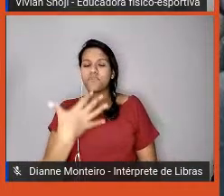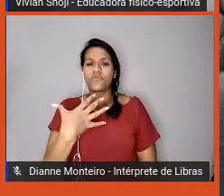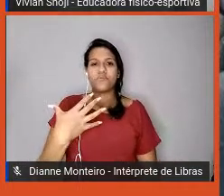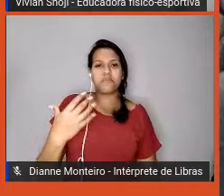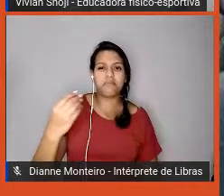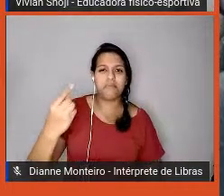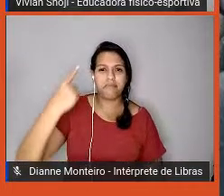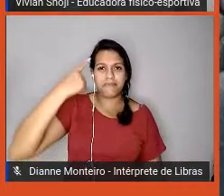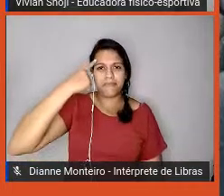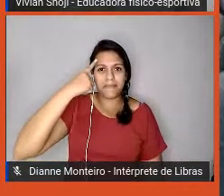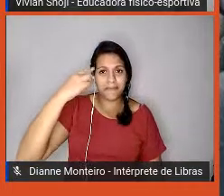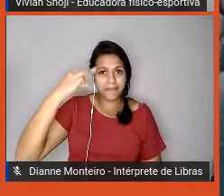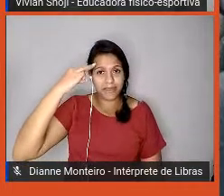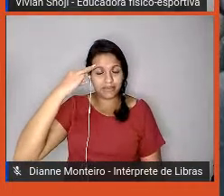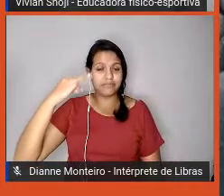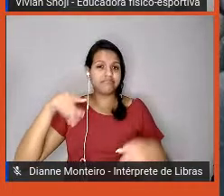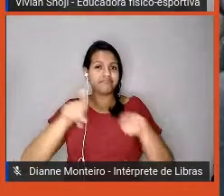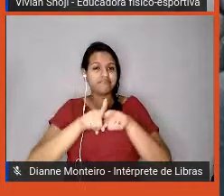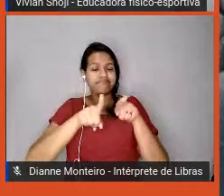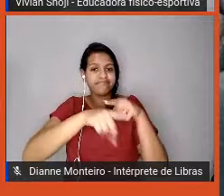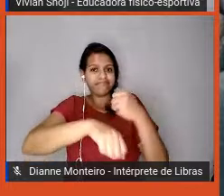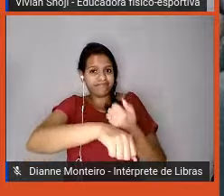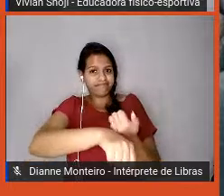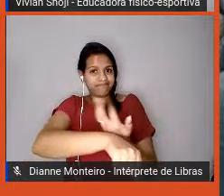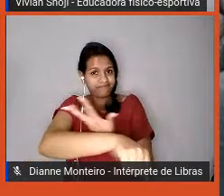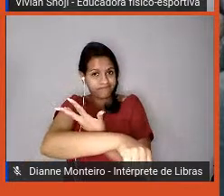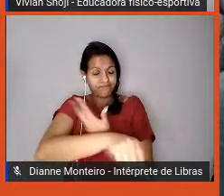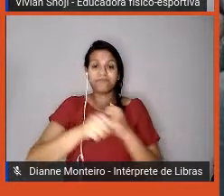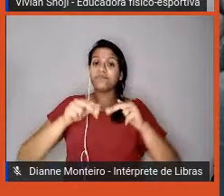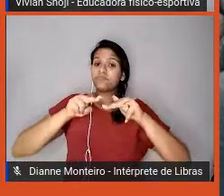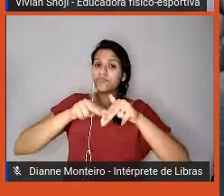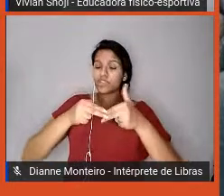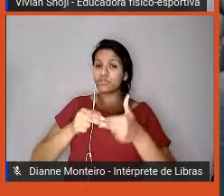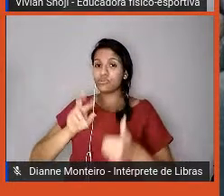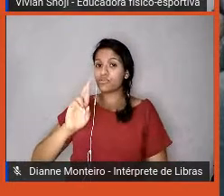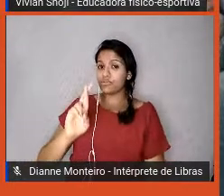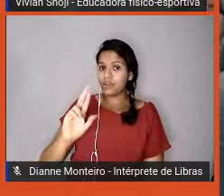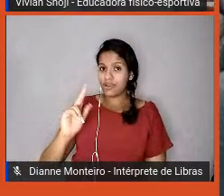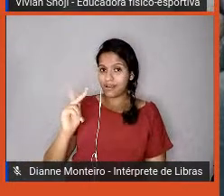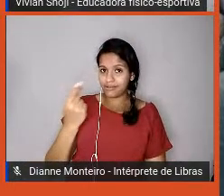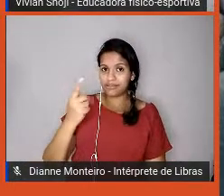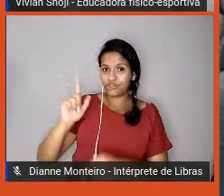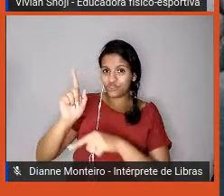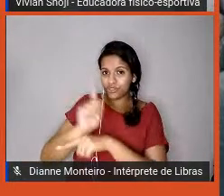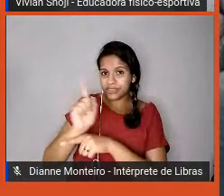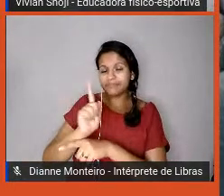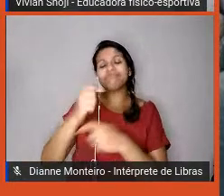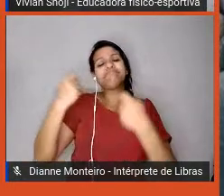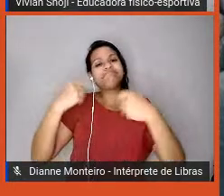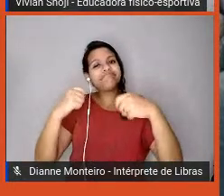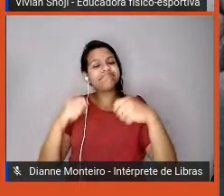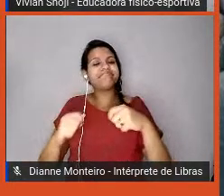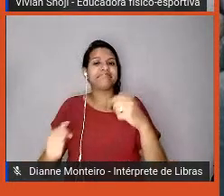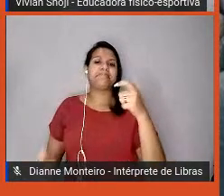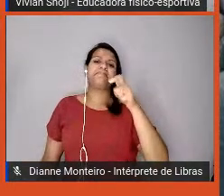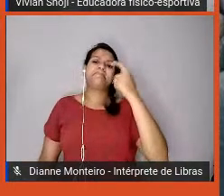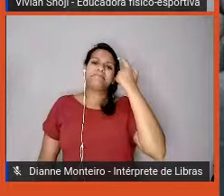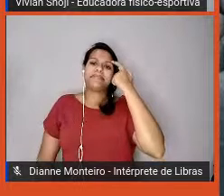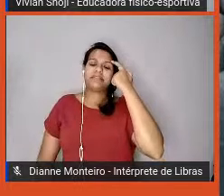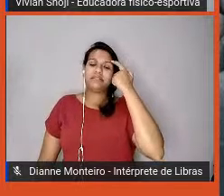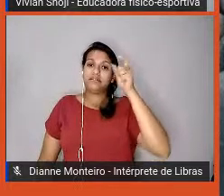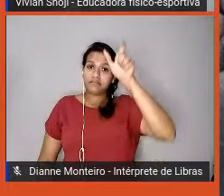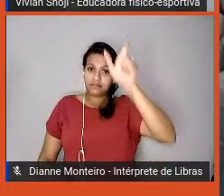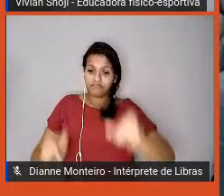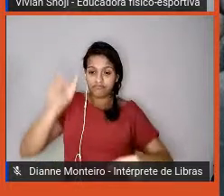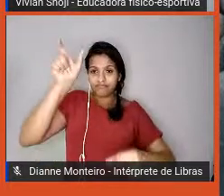a gestão de recursos humanos tem que encarar as pessoas como o maior patrimônio da empresa. A gente